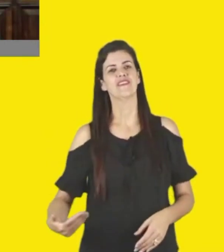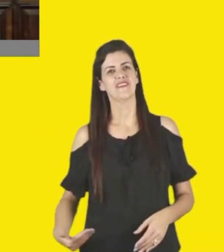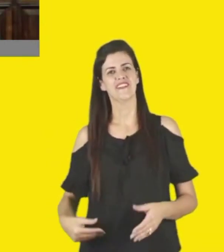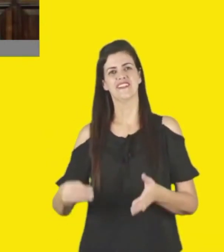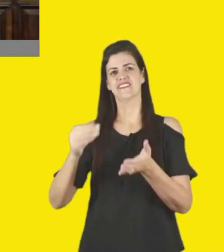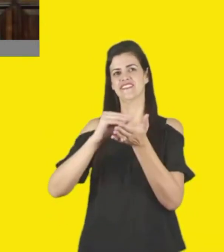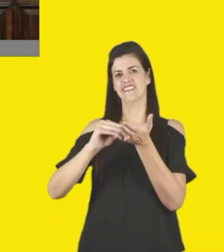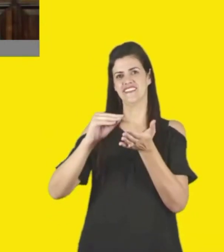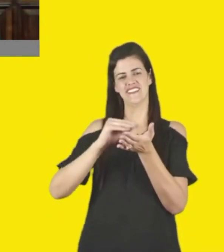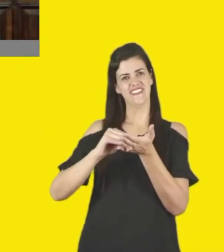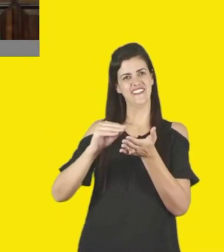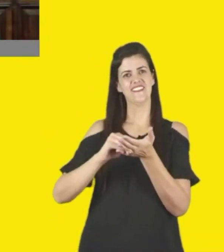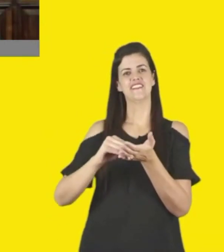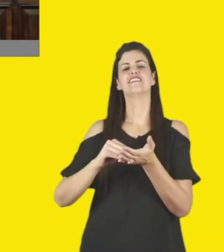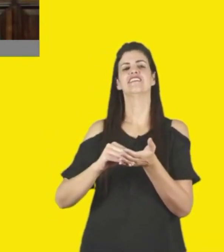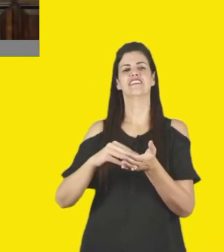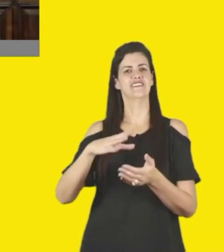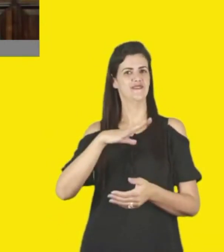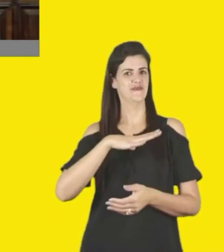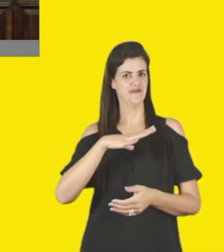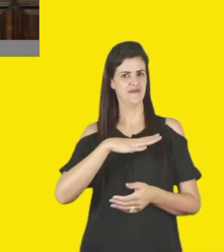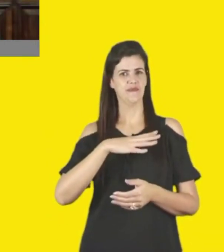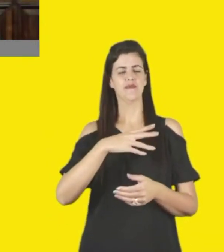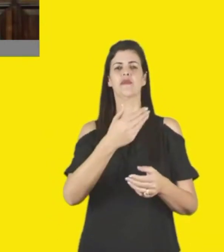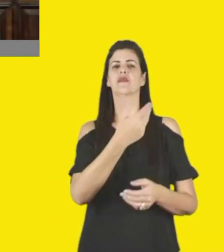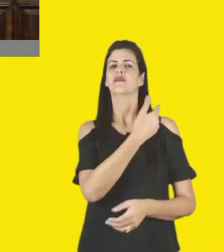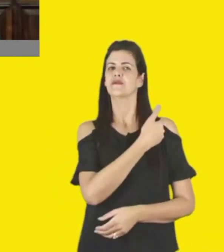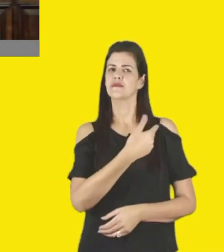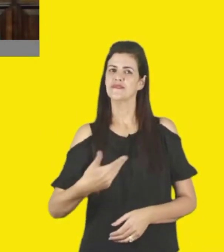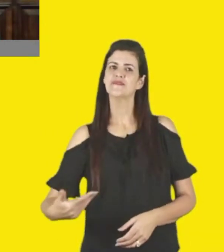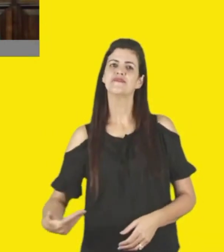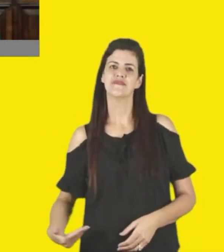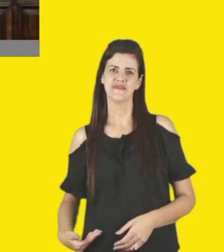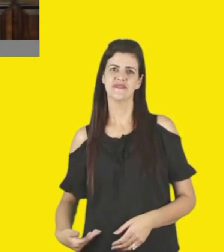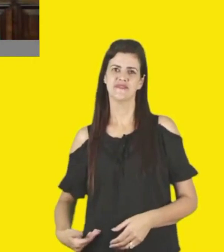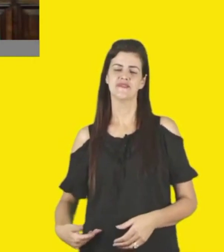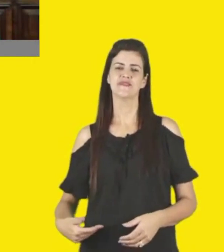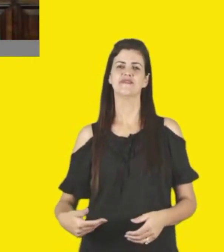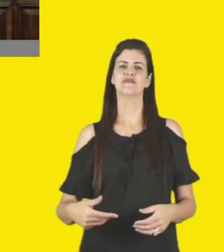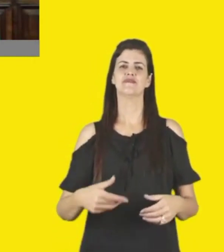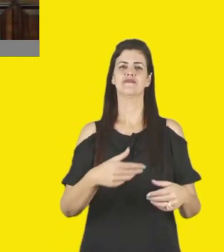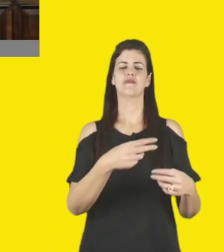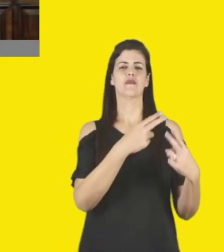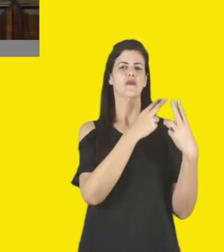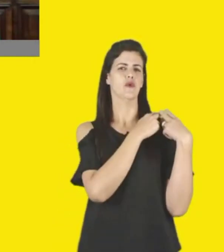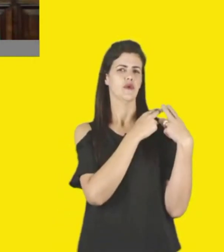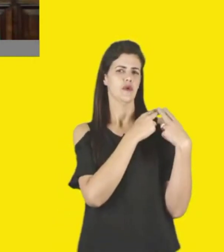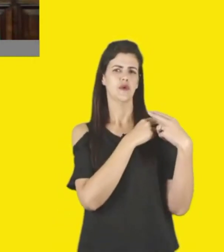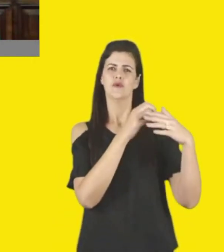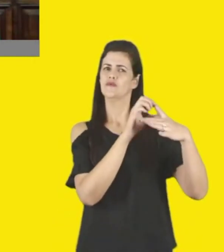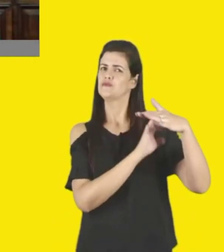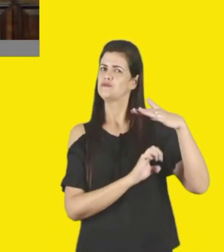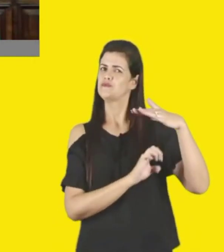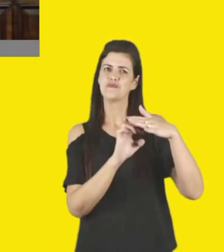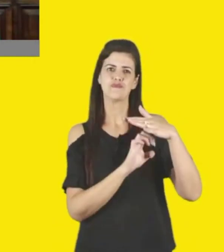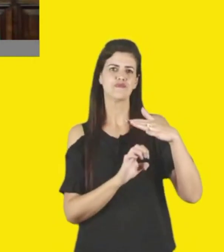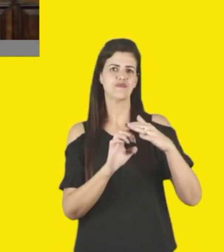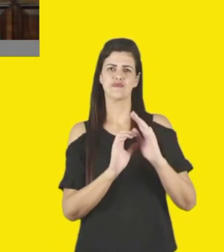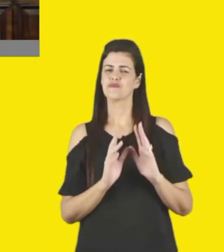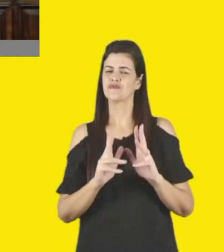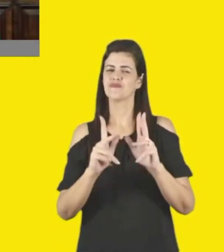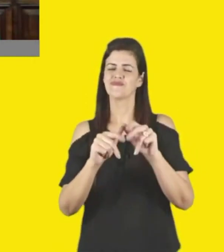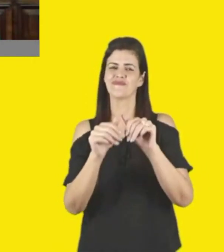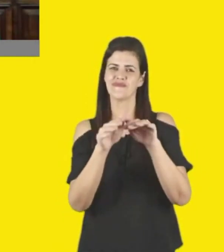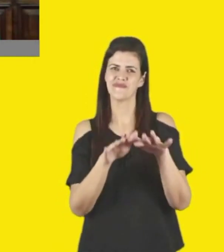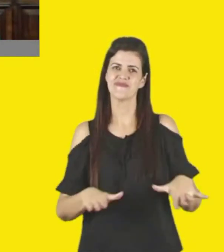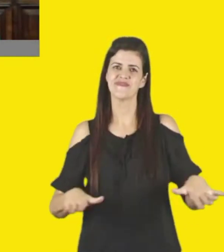secretárias municipais, aos presidentes e as presidentes dos sindicatos do Comércio, Serviços e Turismo, e a todas